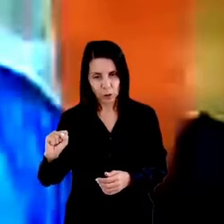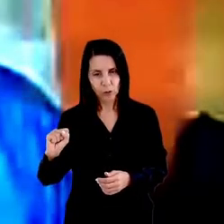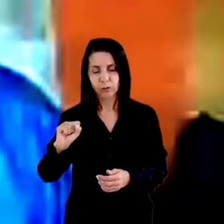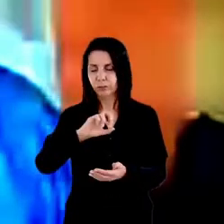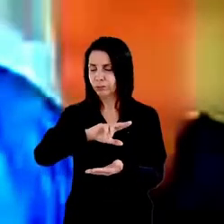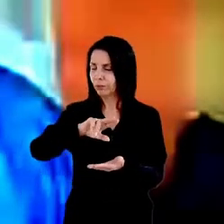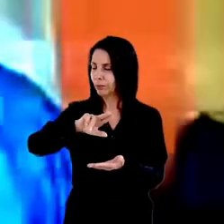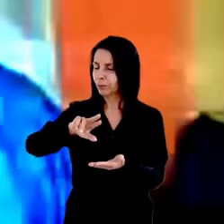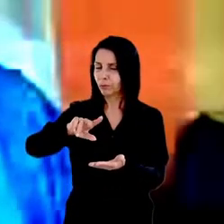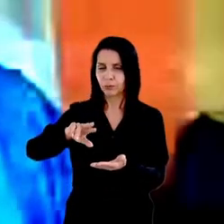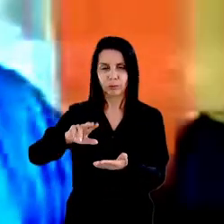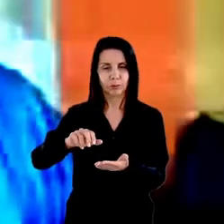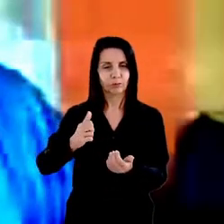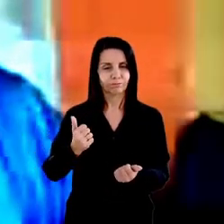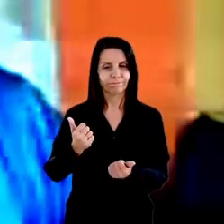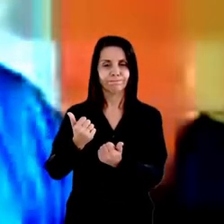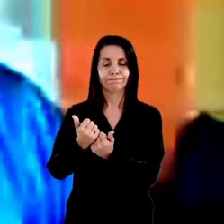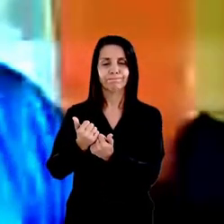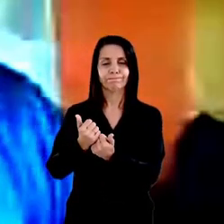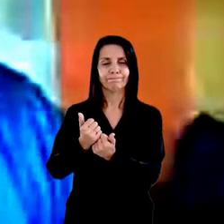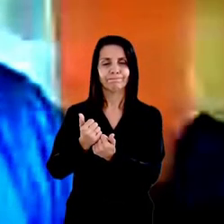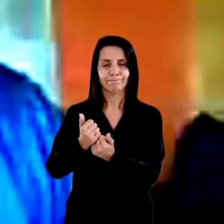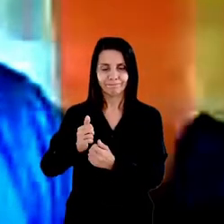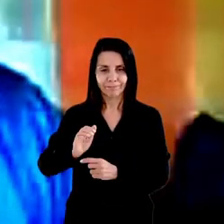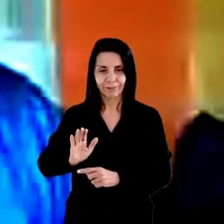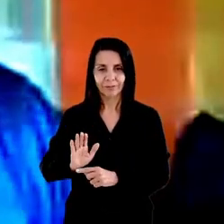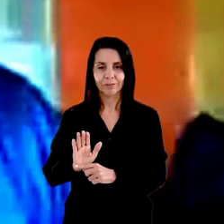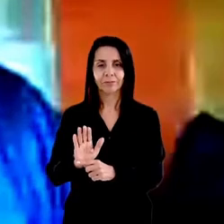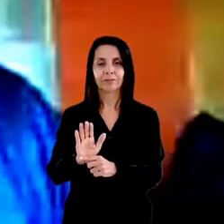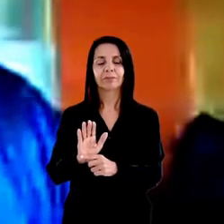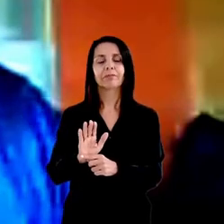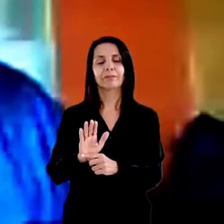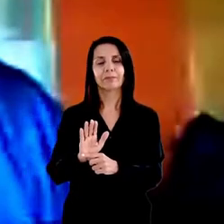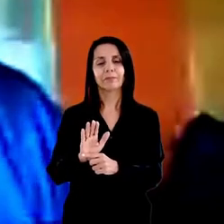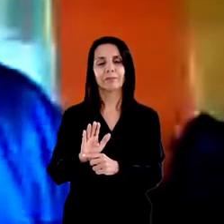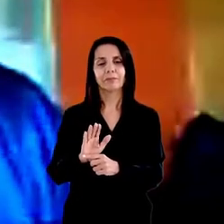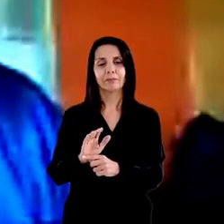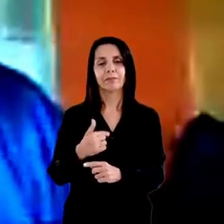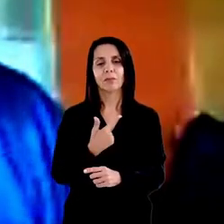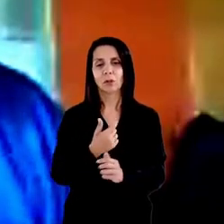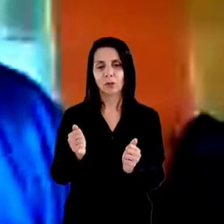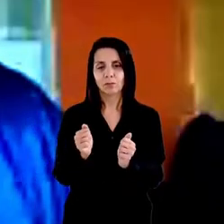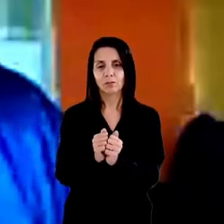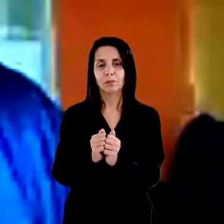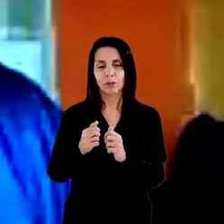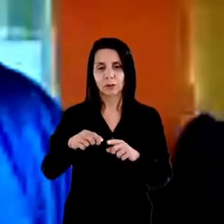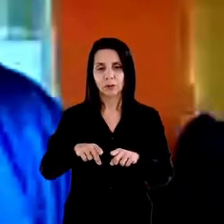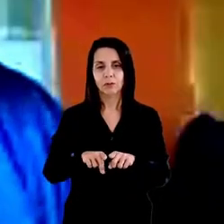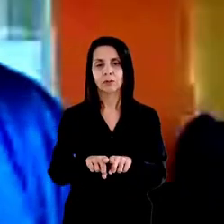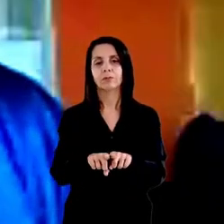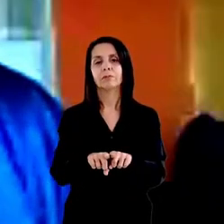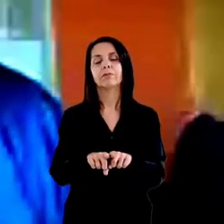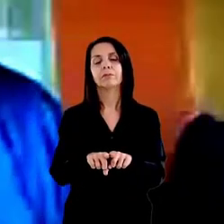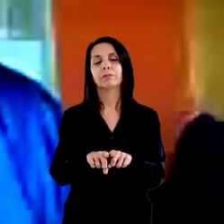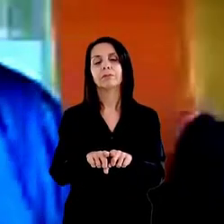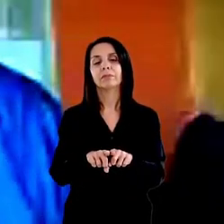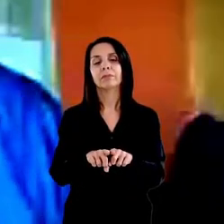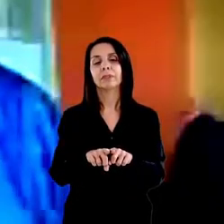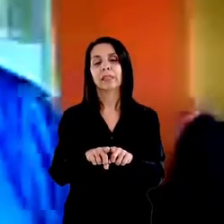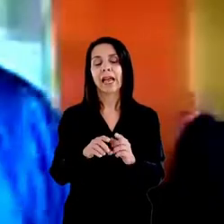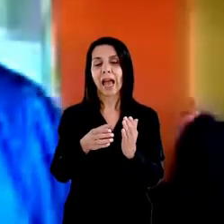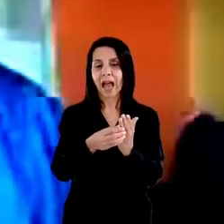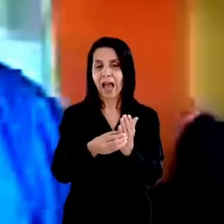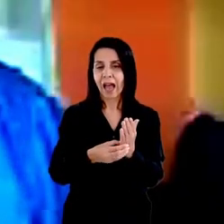de Lima nosso grande amigo nosso grande caminhador junto a elaboração e a edição da cartilha Direitos da